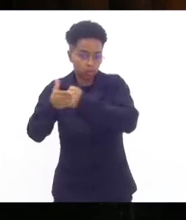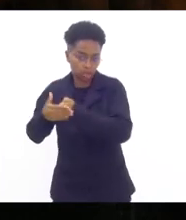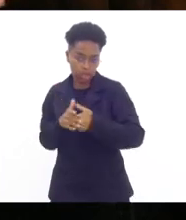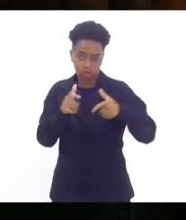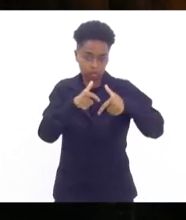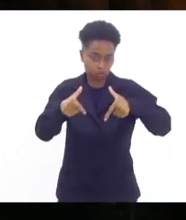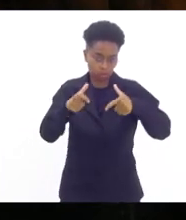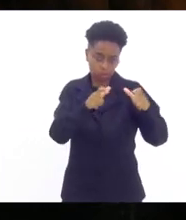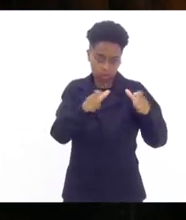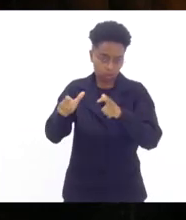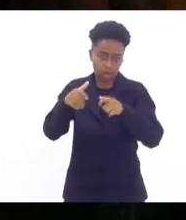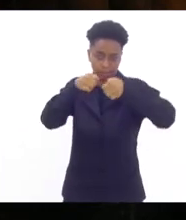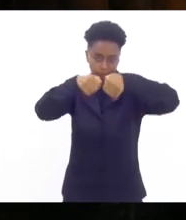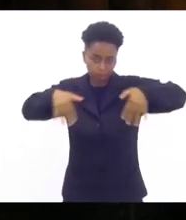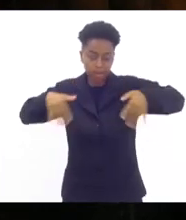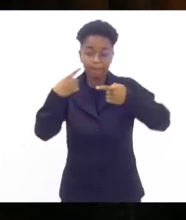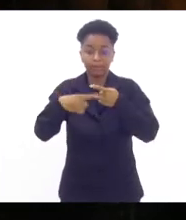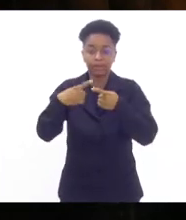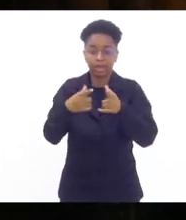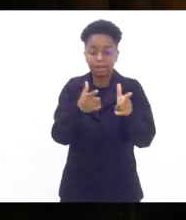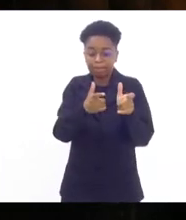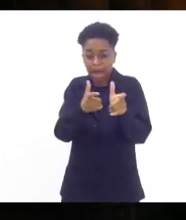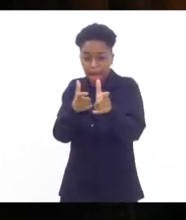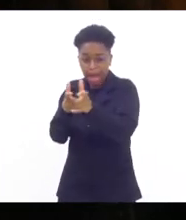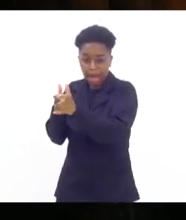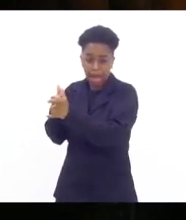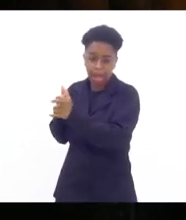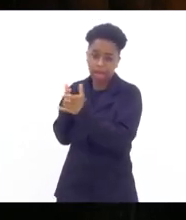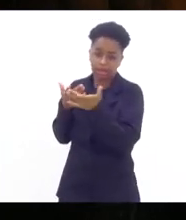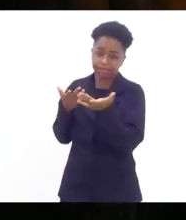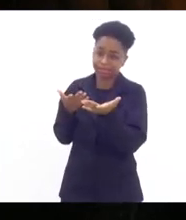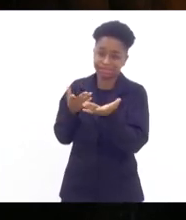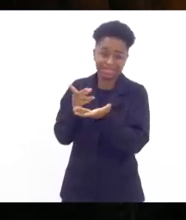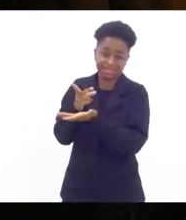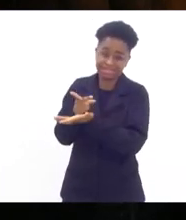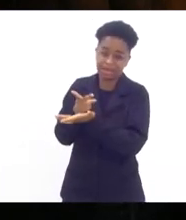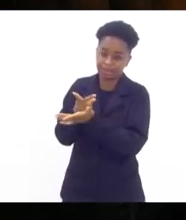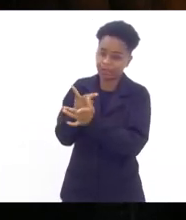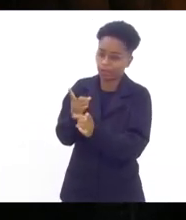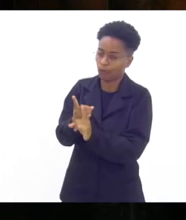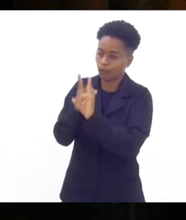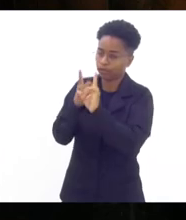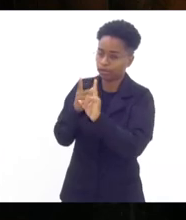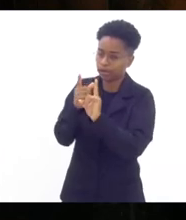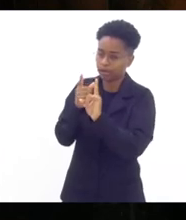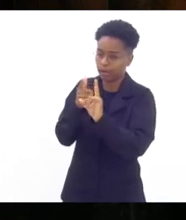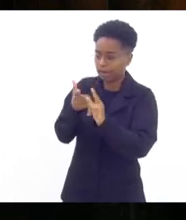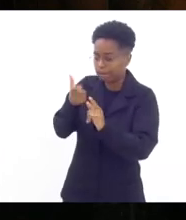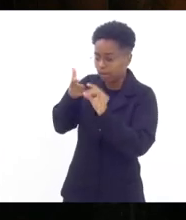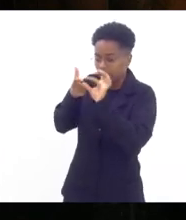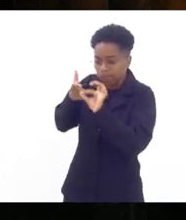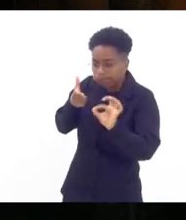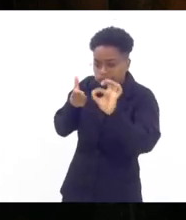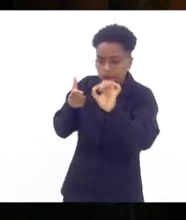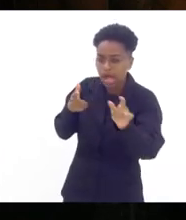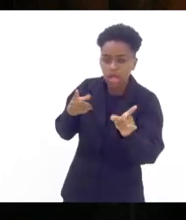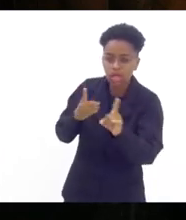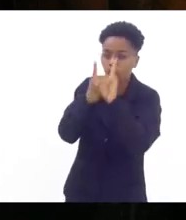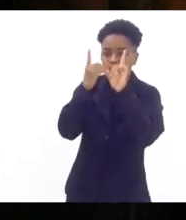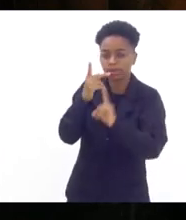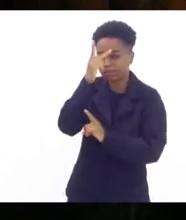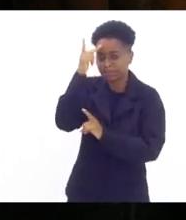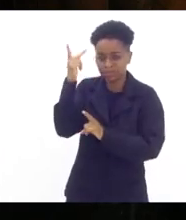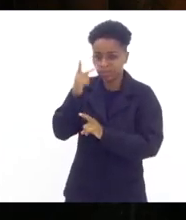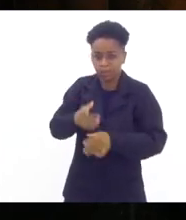porque a bala ela sempre vai achar o alvo que tiver maior na